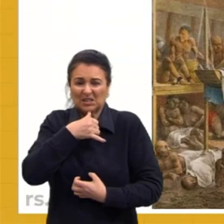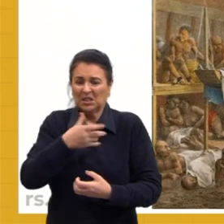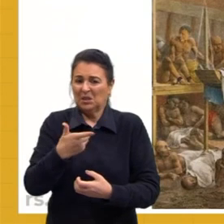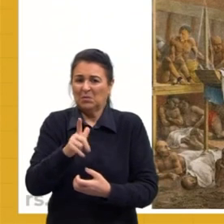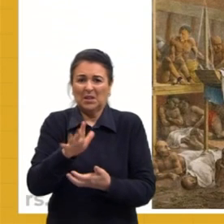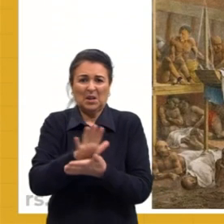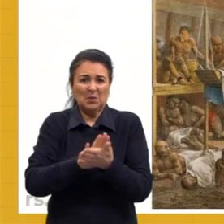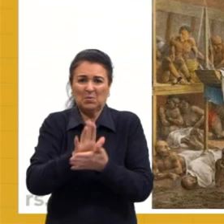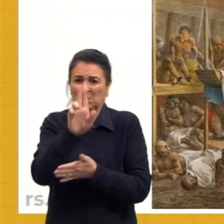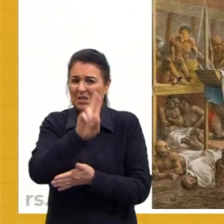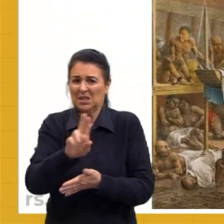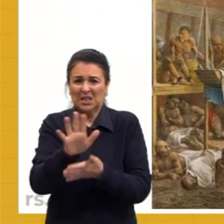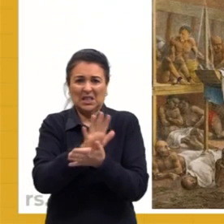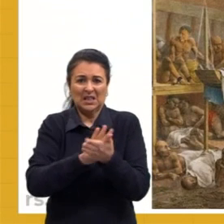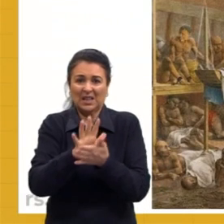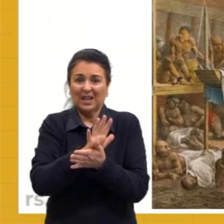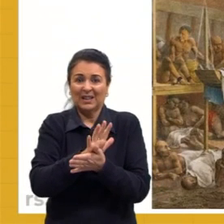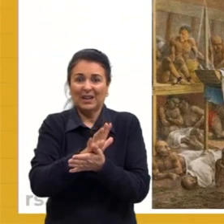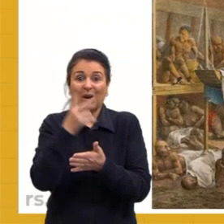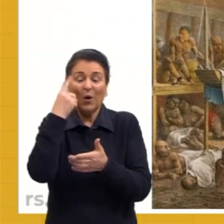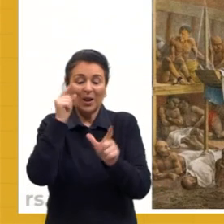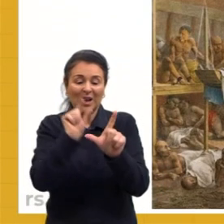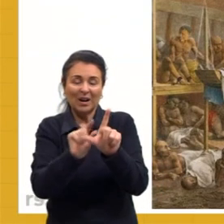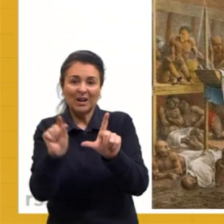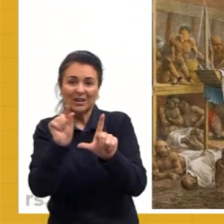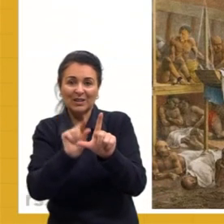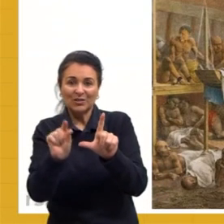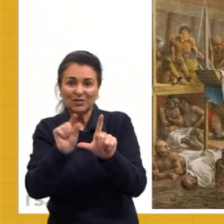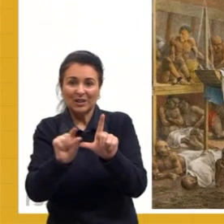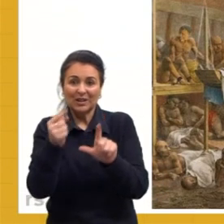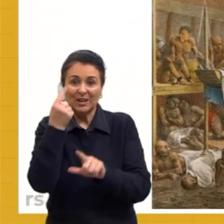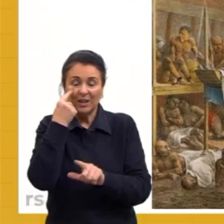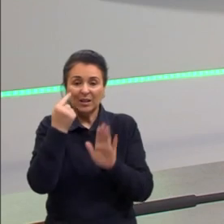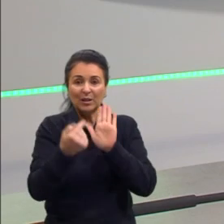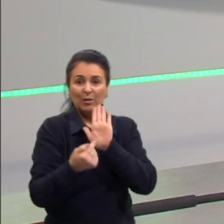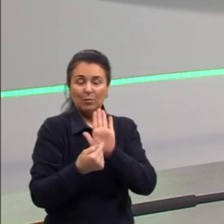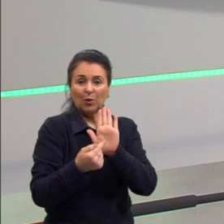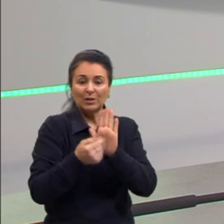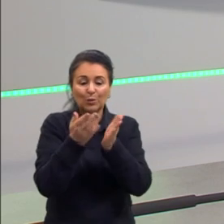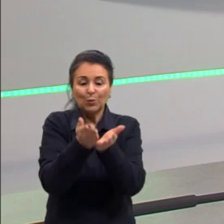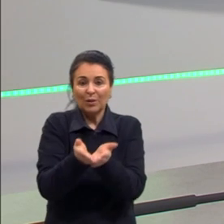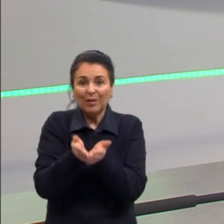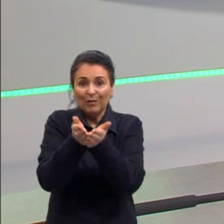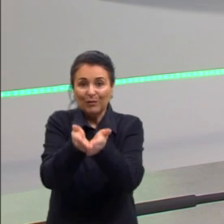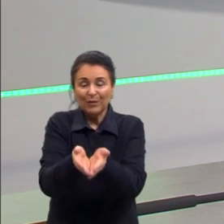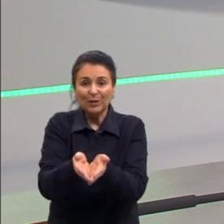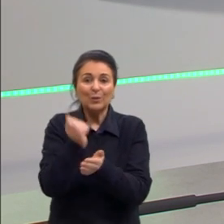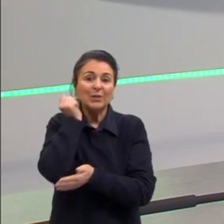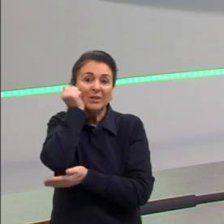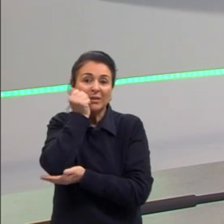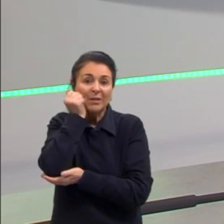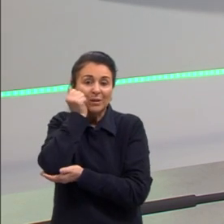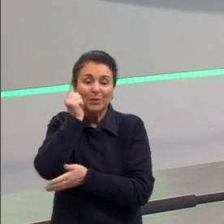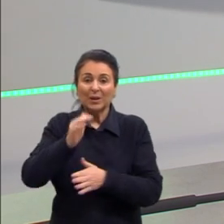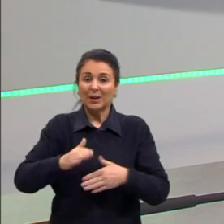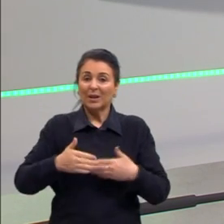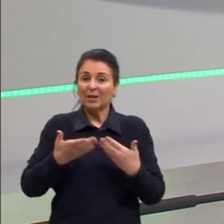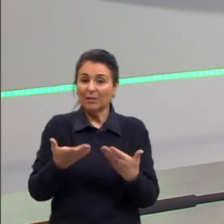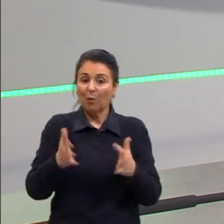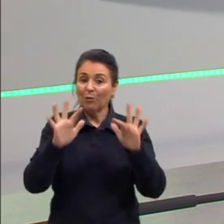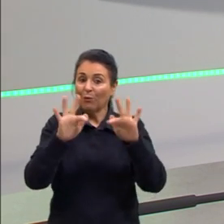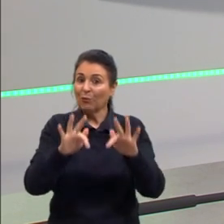pintor alemão Rugiendas. E ele retrata essa questão do Navio Negreiro. Então, gente, a gente